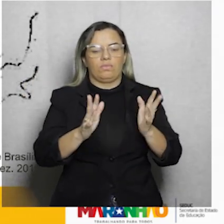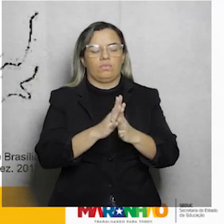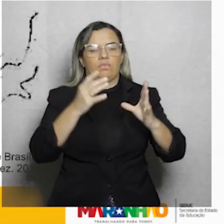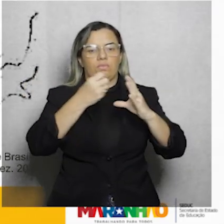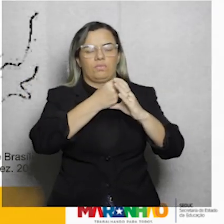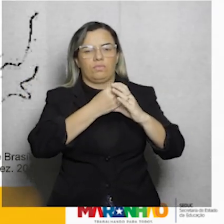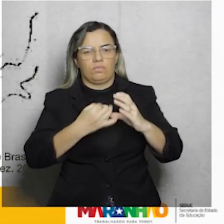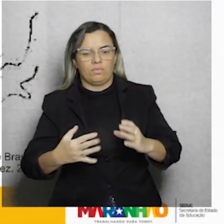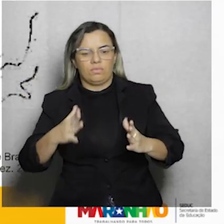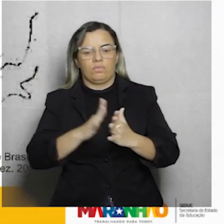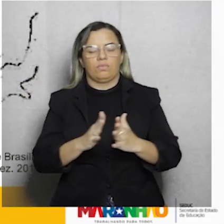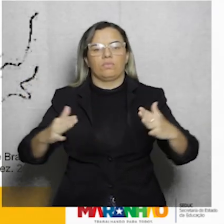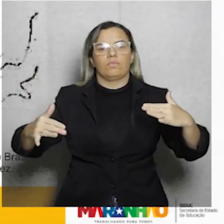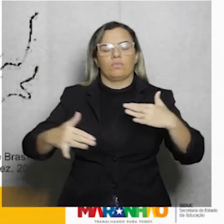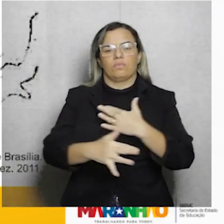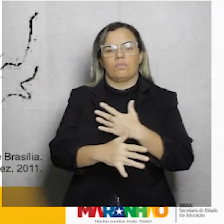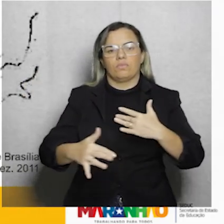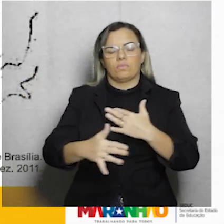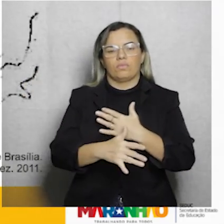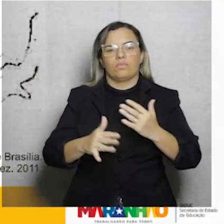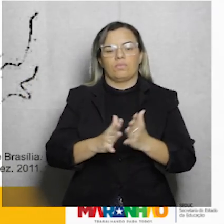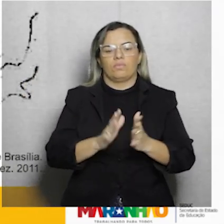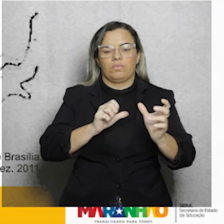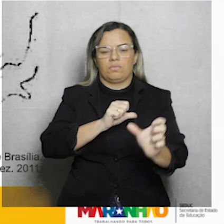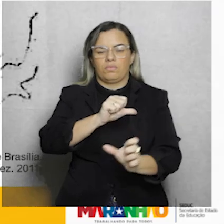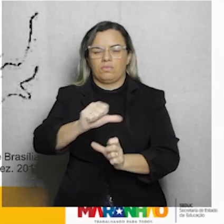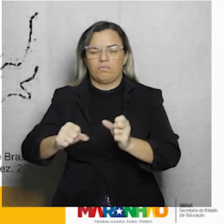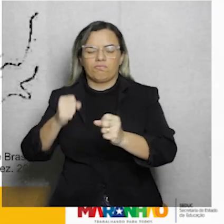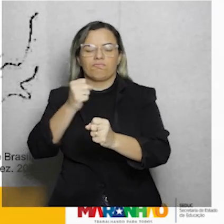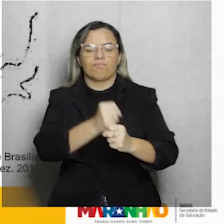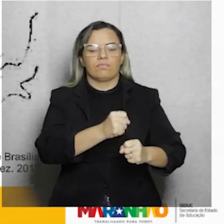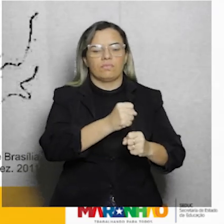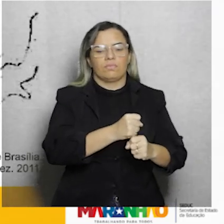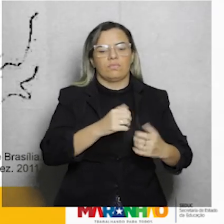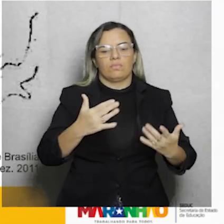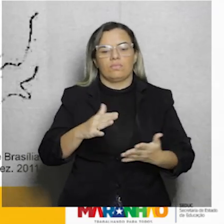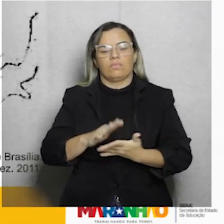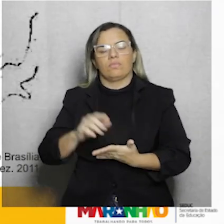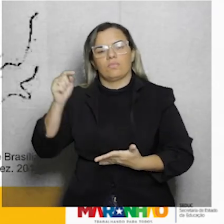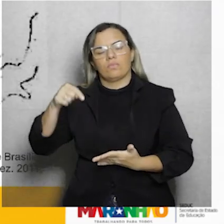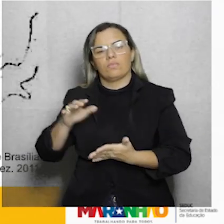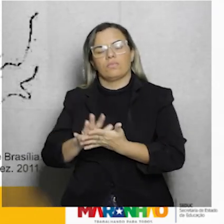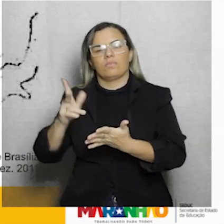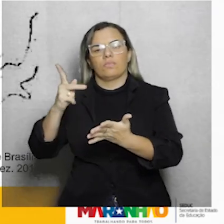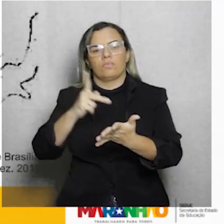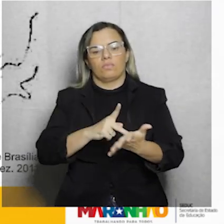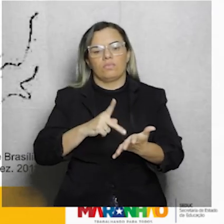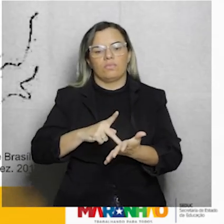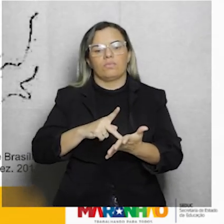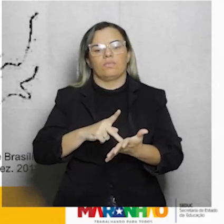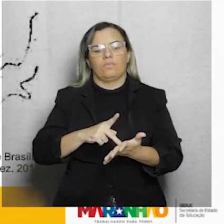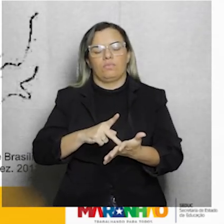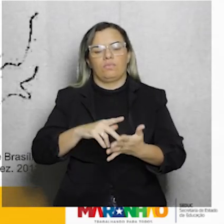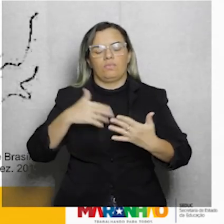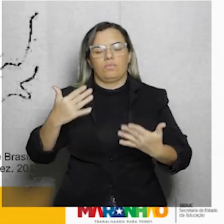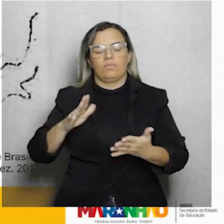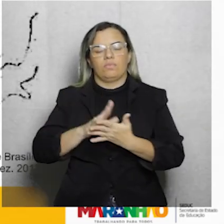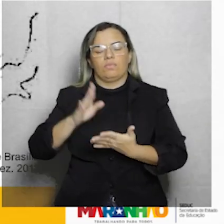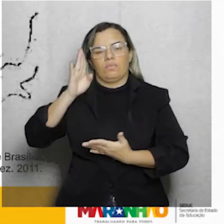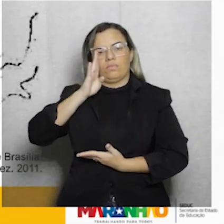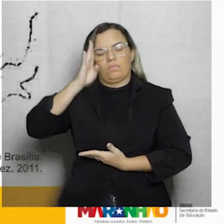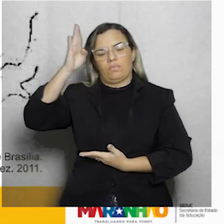urbanismo. É uma imagem que vai, na verdade, ser de um dos